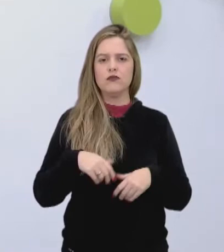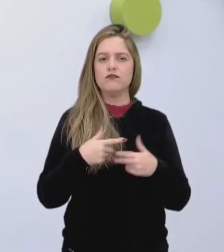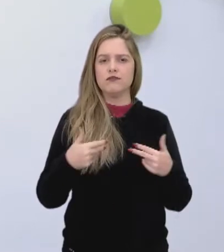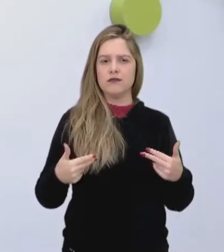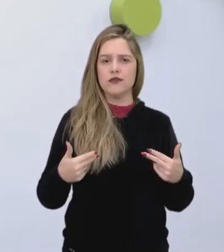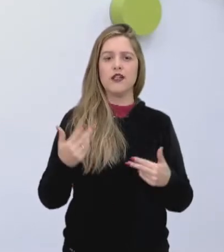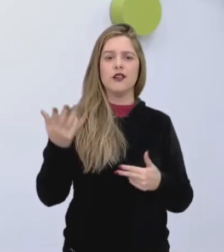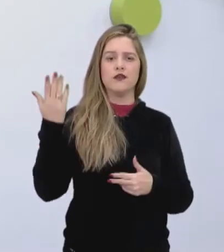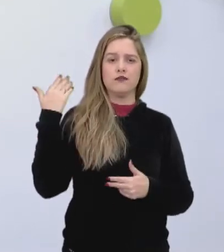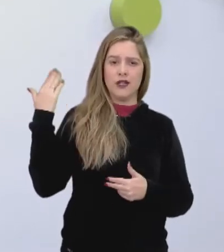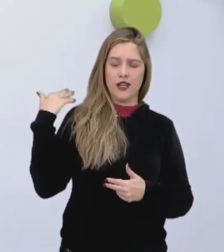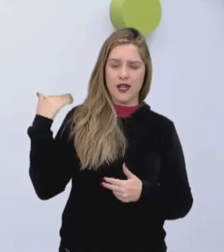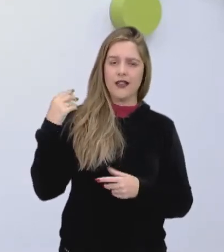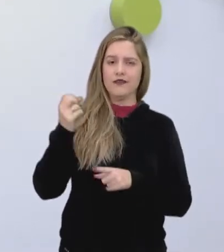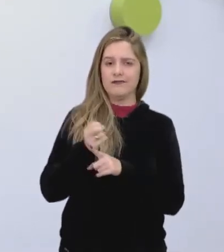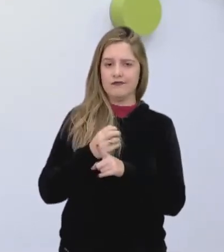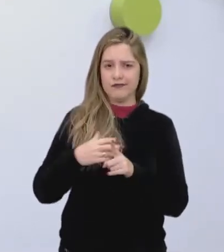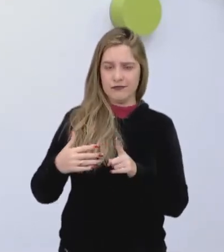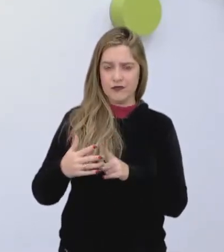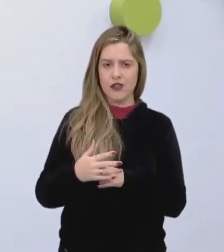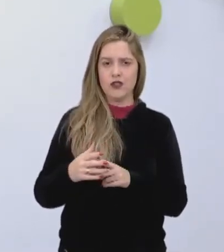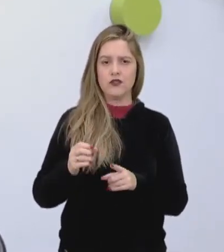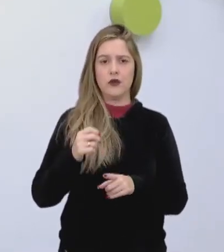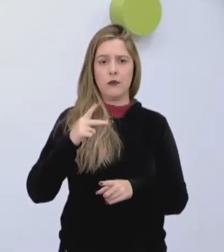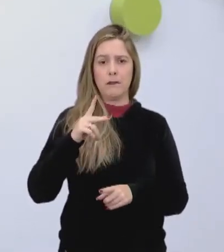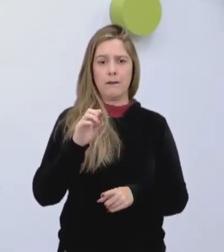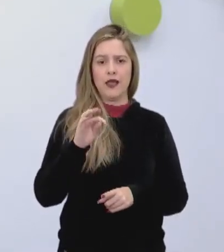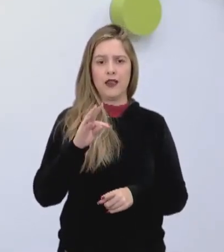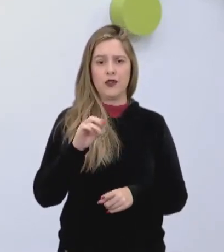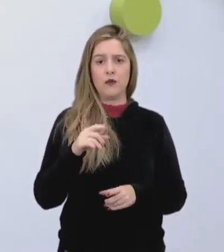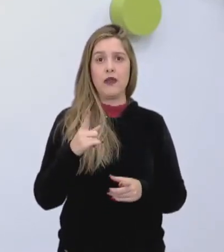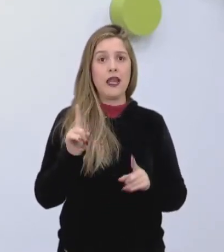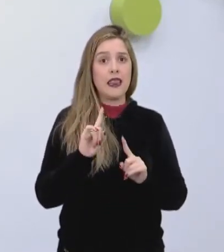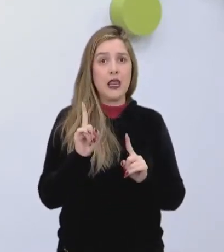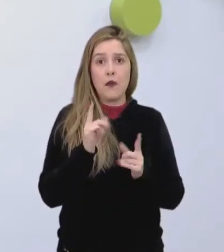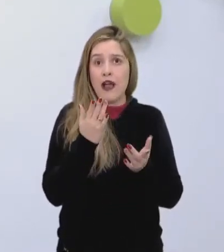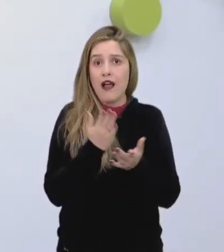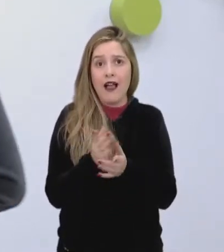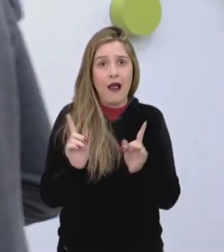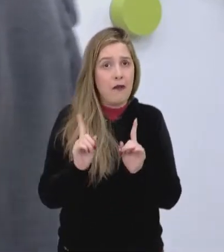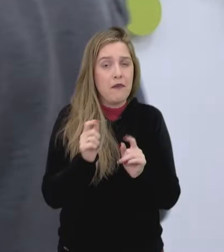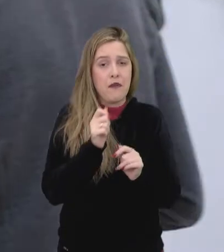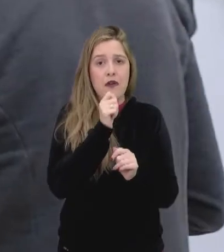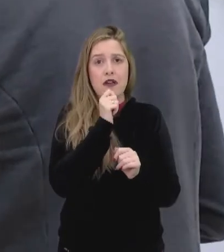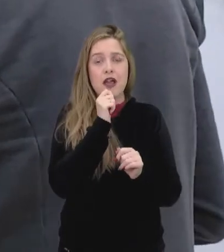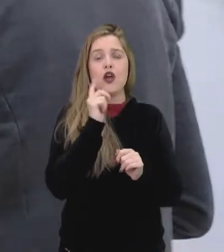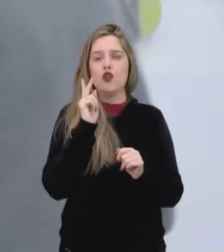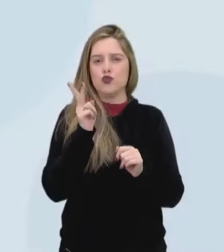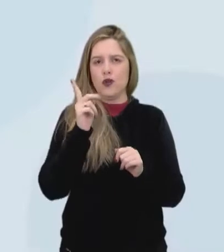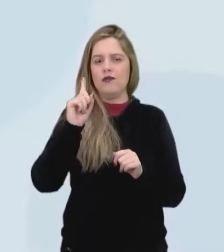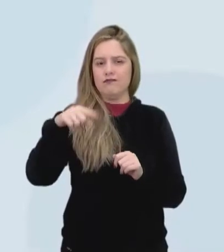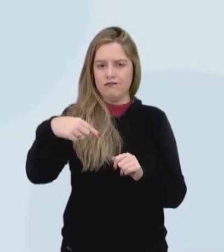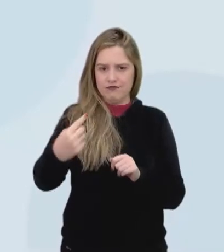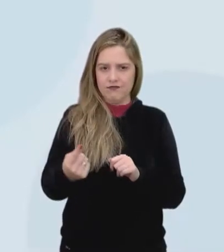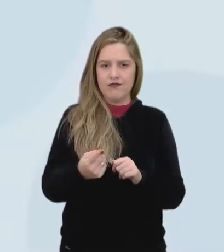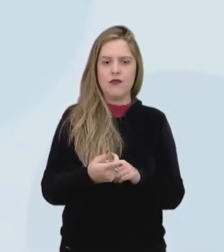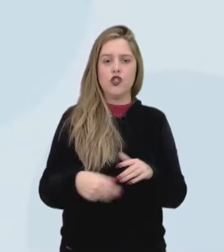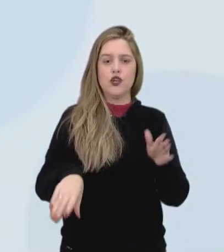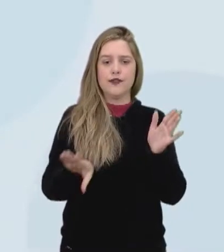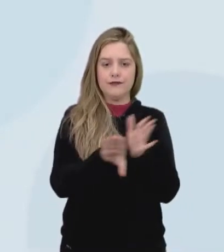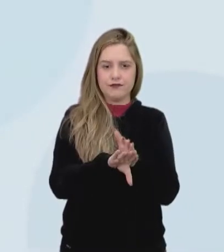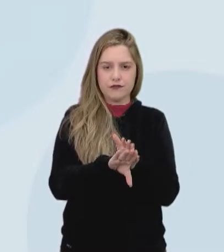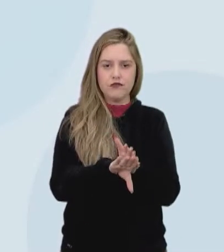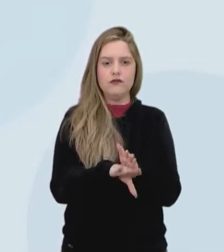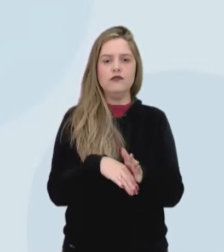na era da sociedade do petróleo. Mas não acabou aí. Vamos para a próxima. Chegamos aí